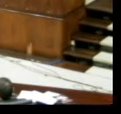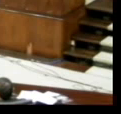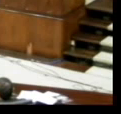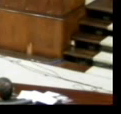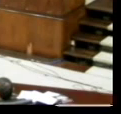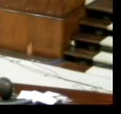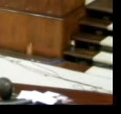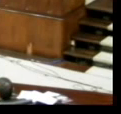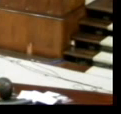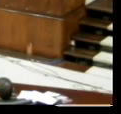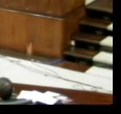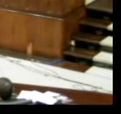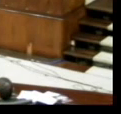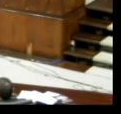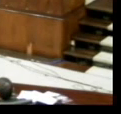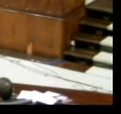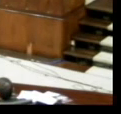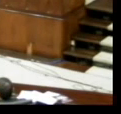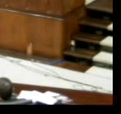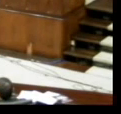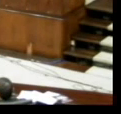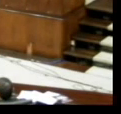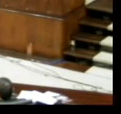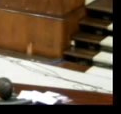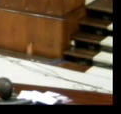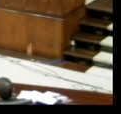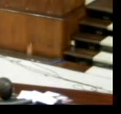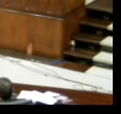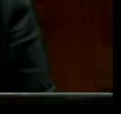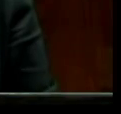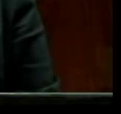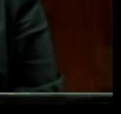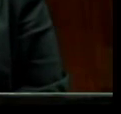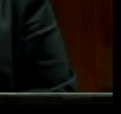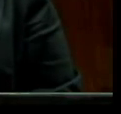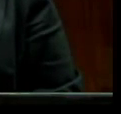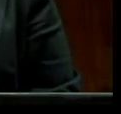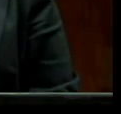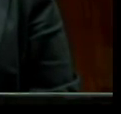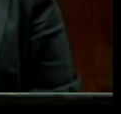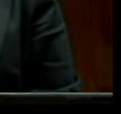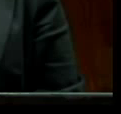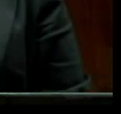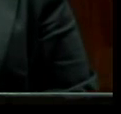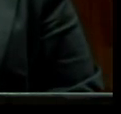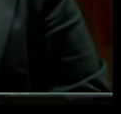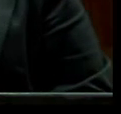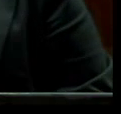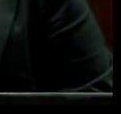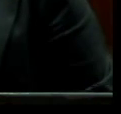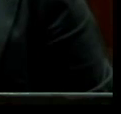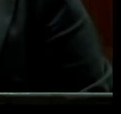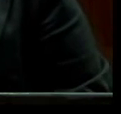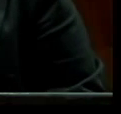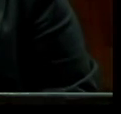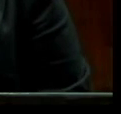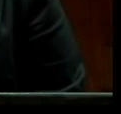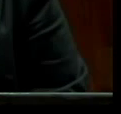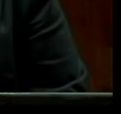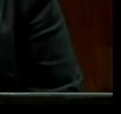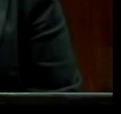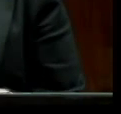tinha vindo preparada para usar a tribuna, mas diante do pronunciamento da deputada Zilá